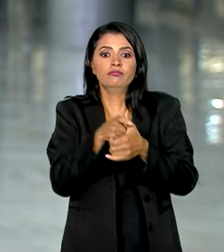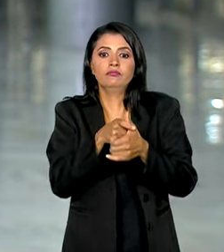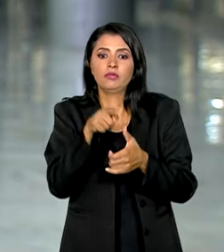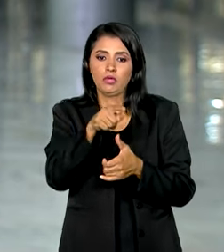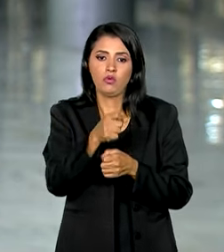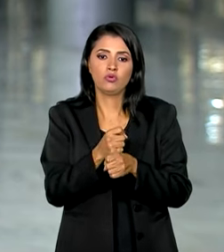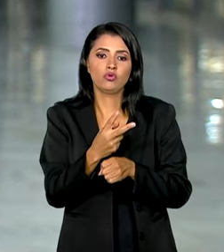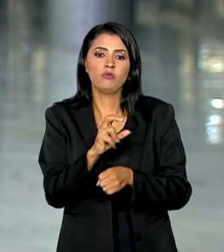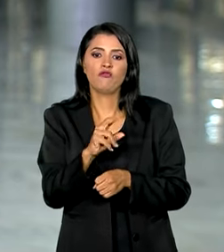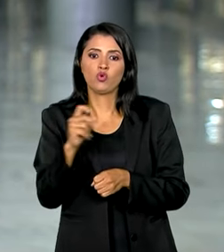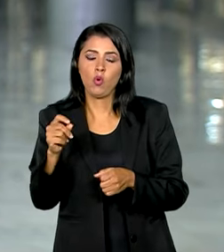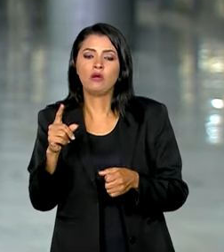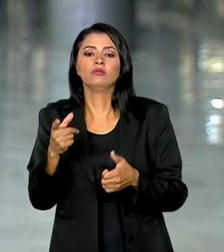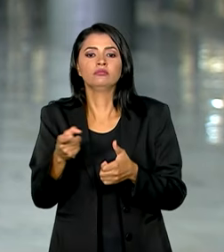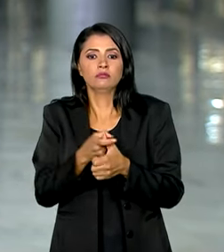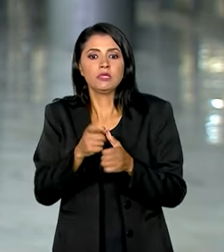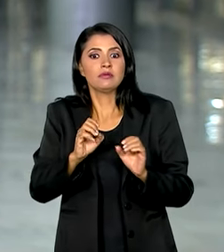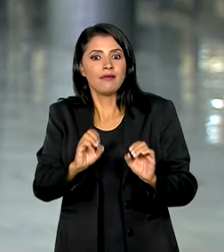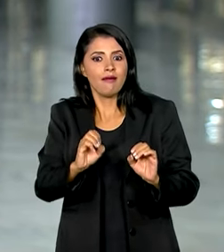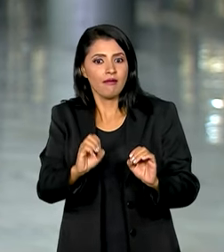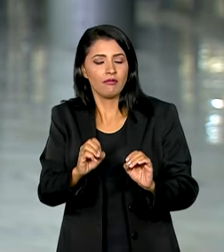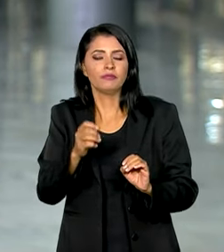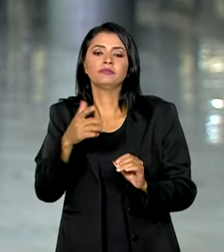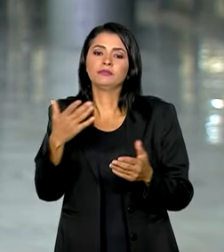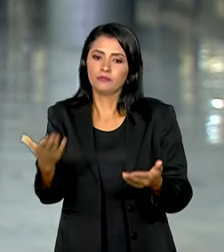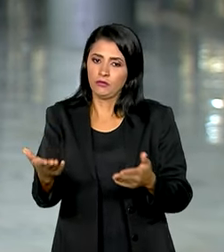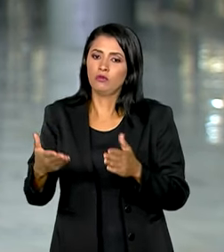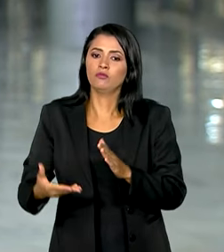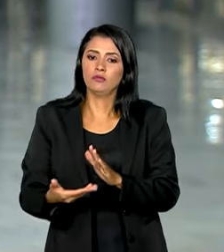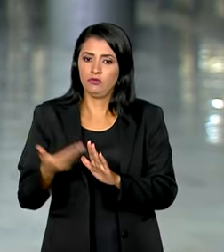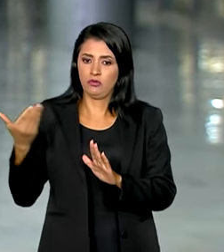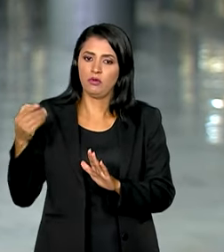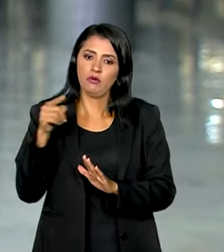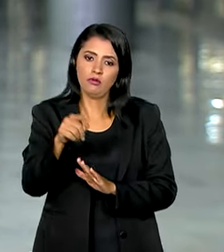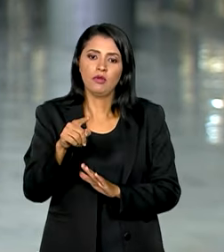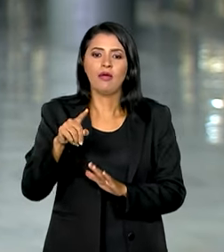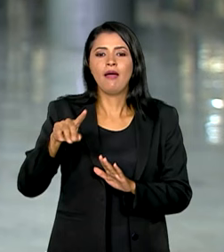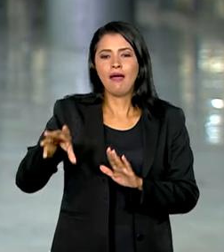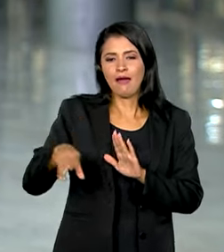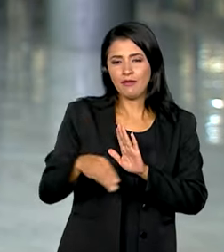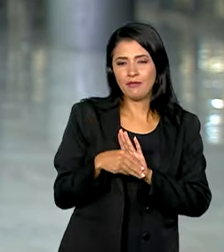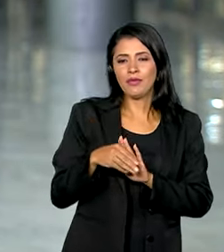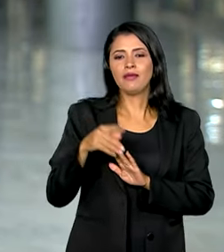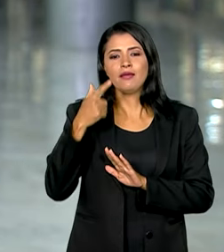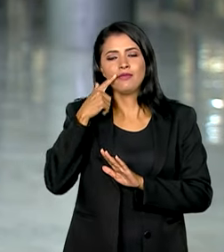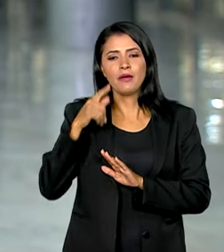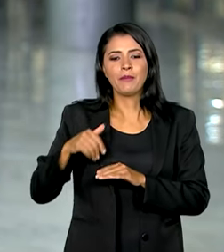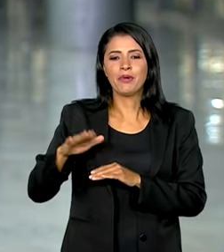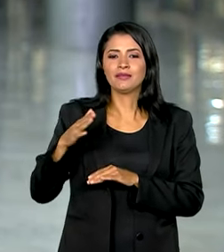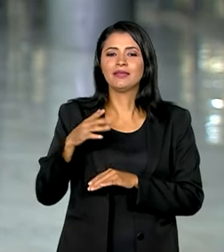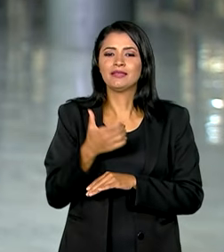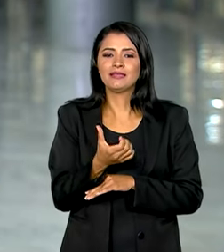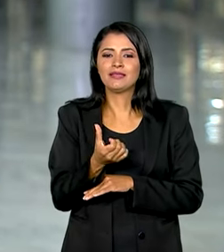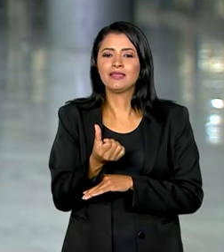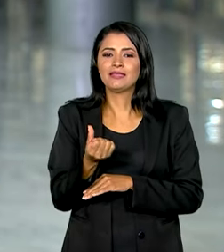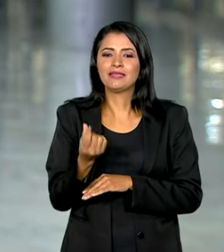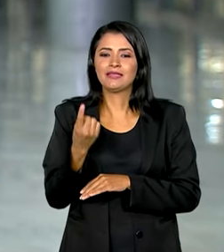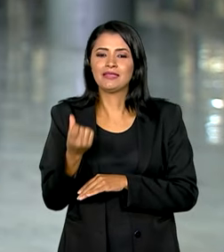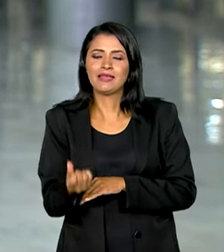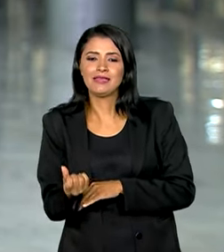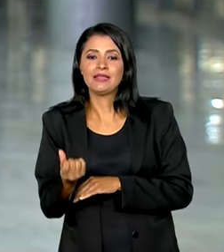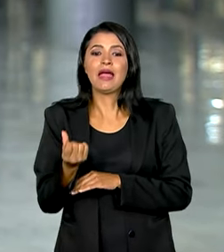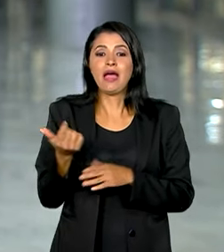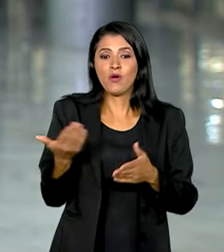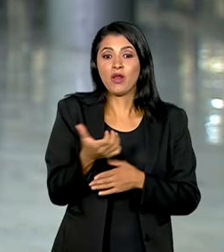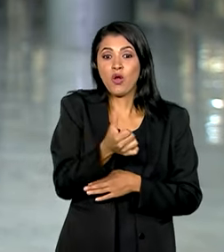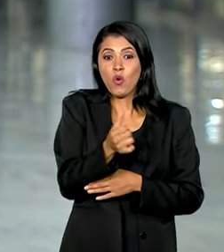Com o corte, as emendas de comissões passam de R 16,6 bilhões para R 11